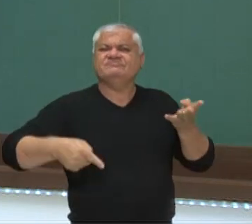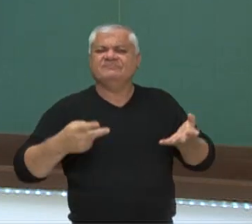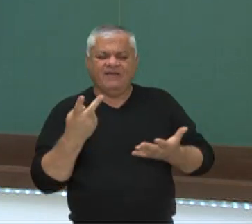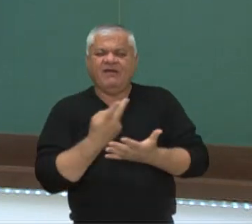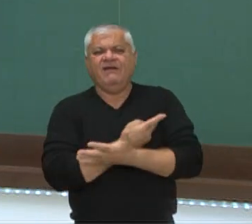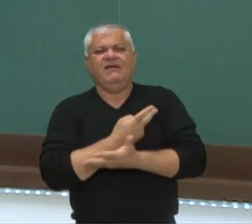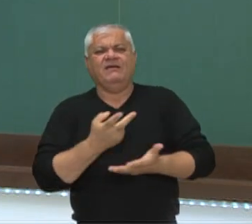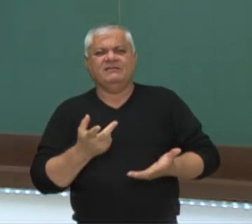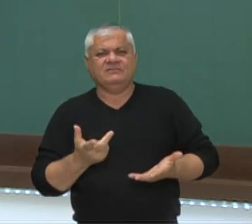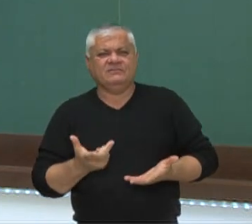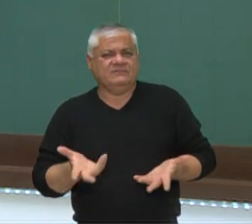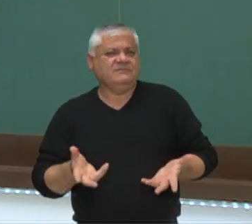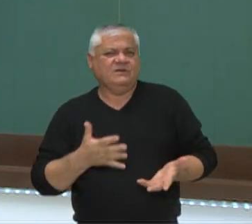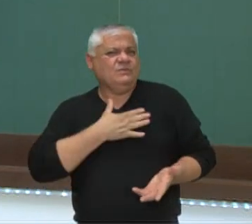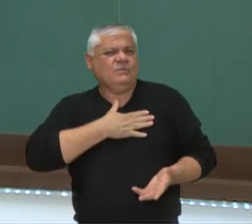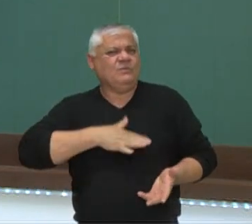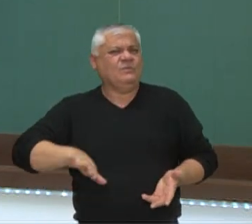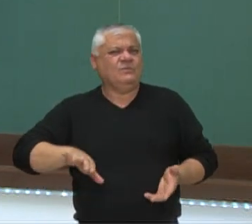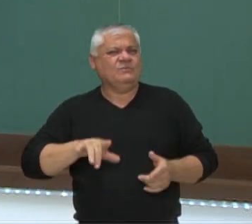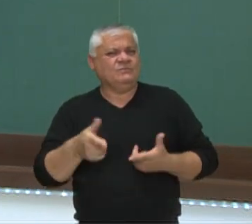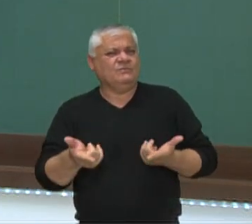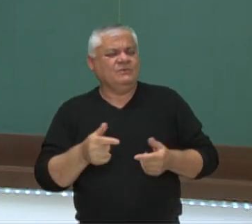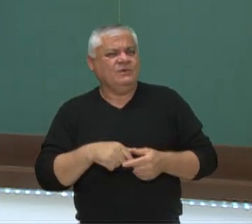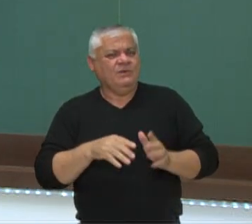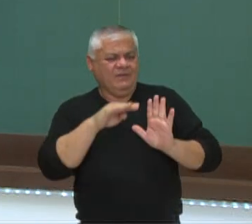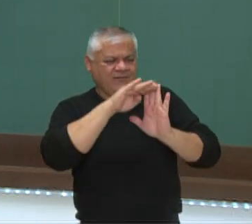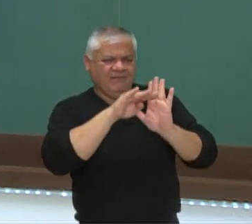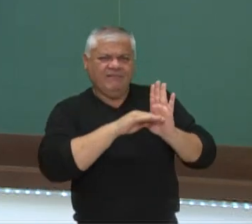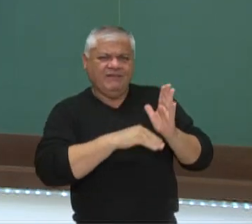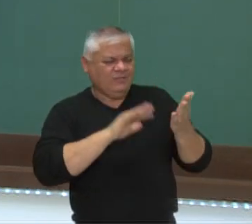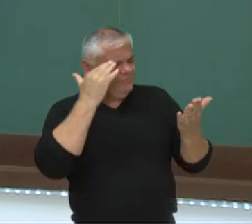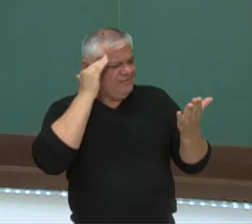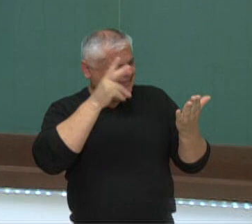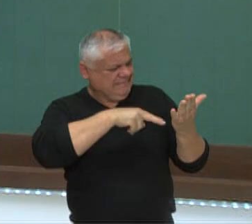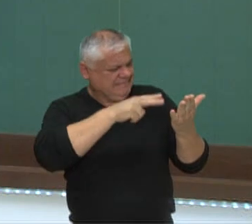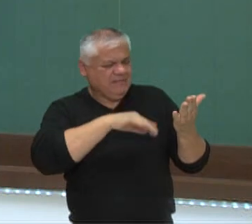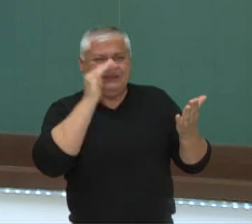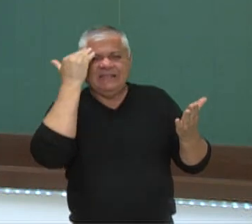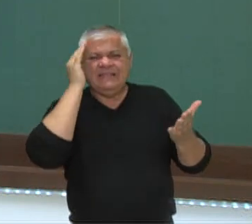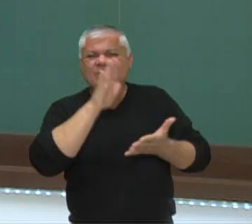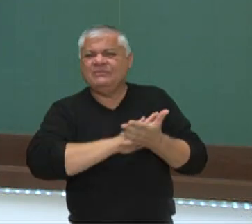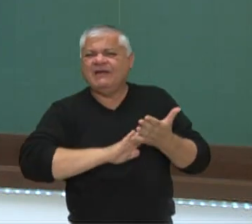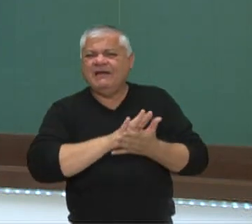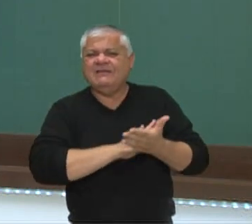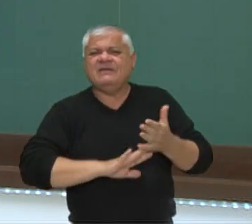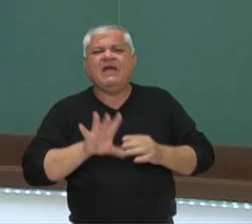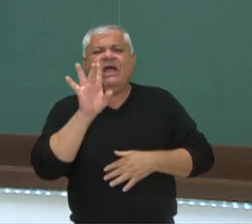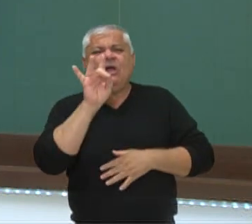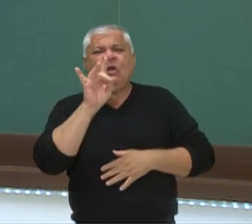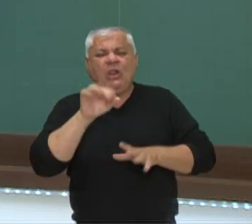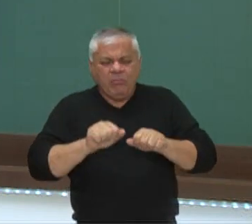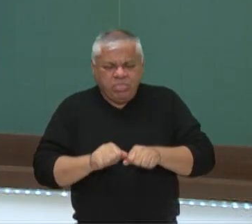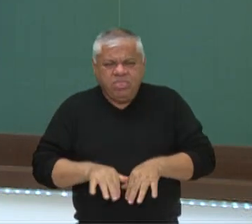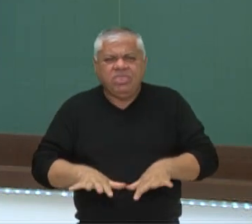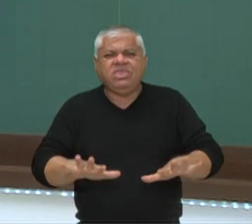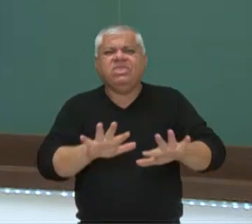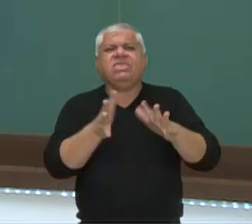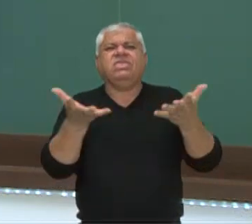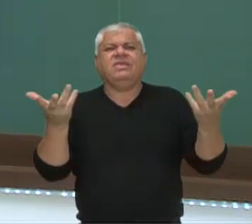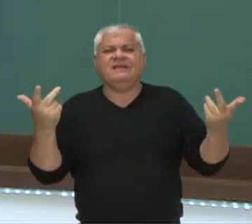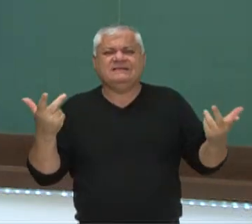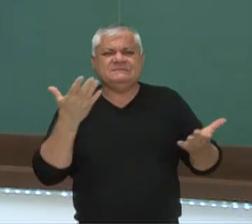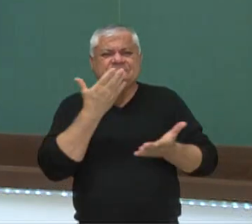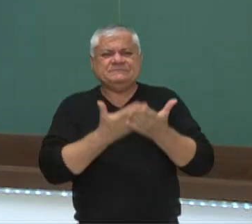erradas, né? Do jeito que ele não esperava. As instruções ele não compreendeu, a cola espalhou e várias